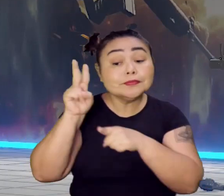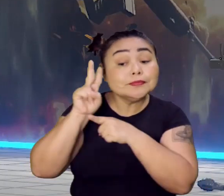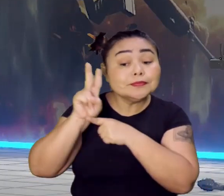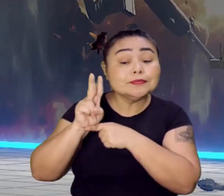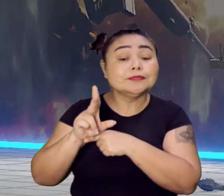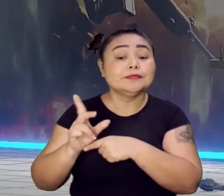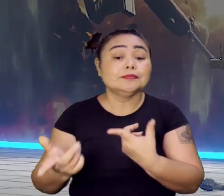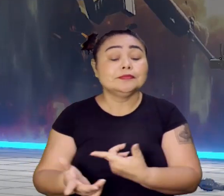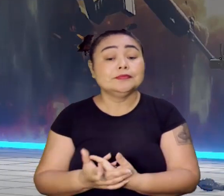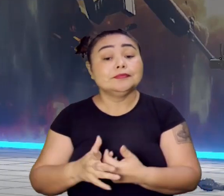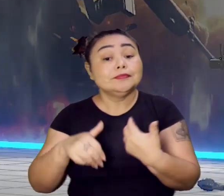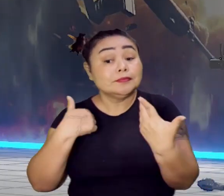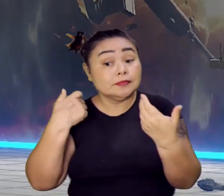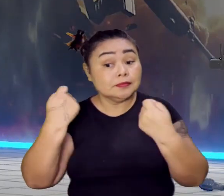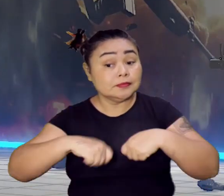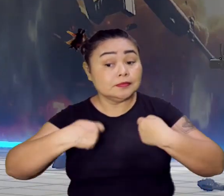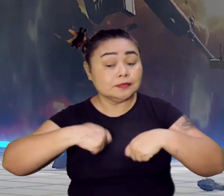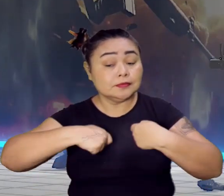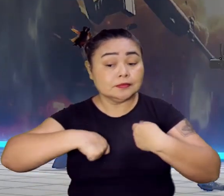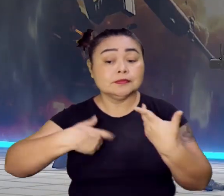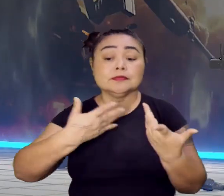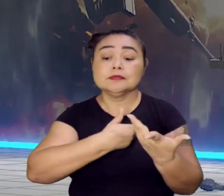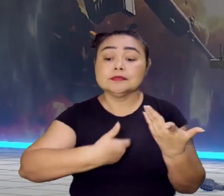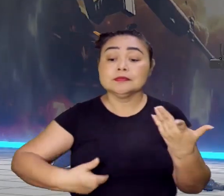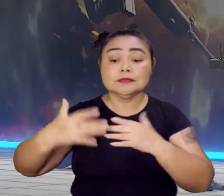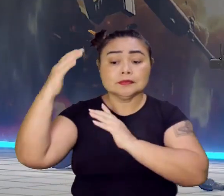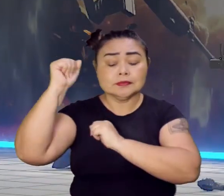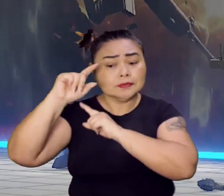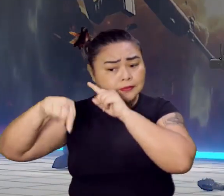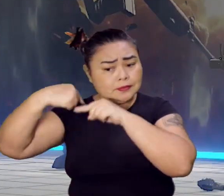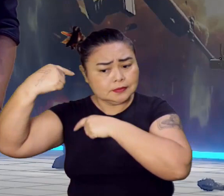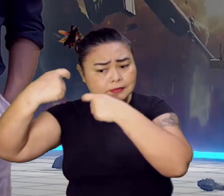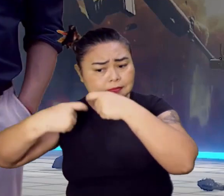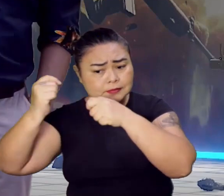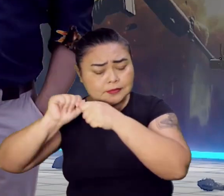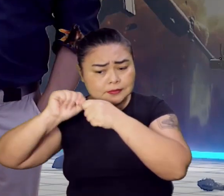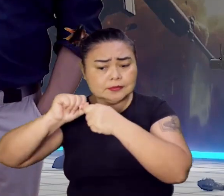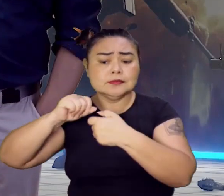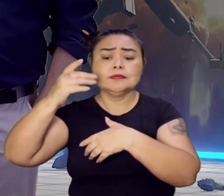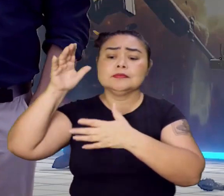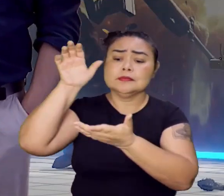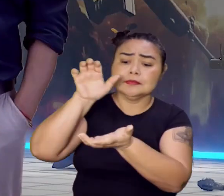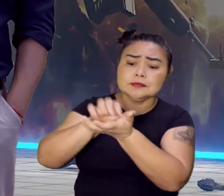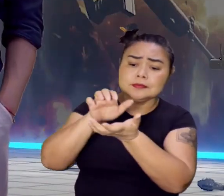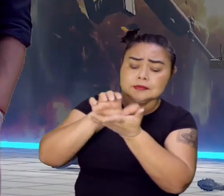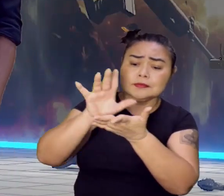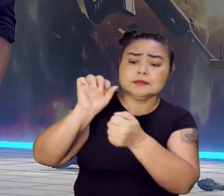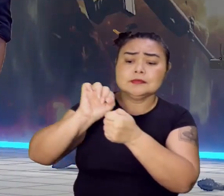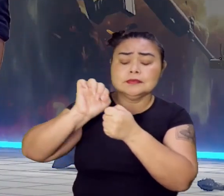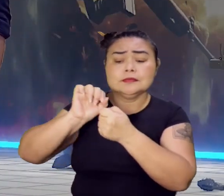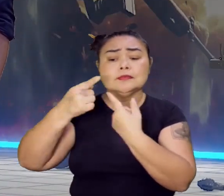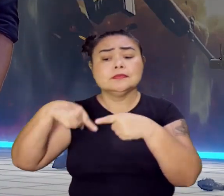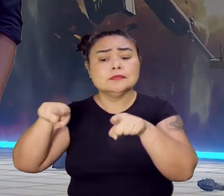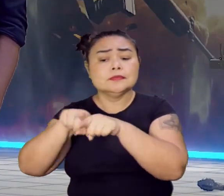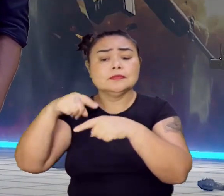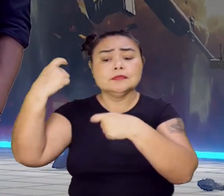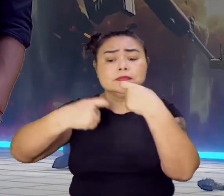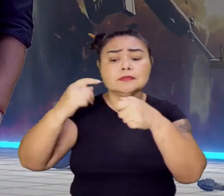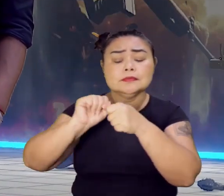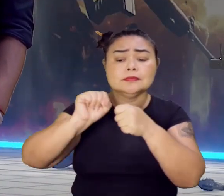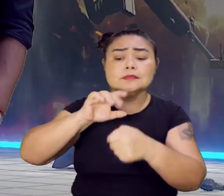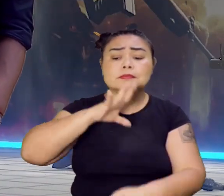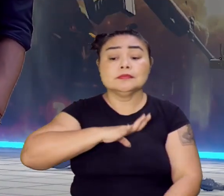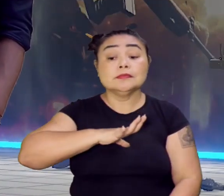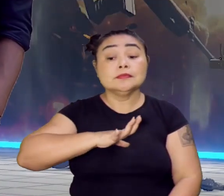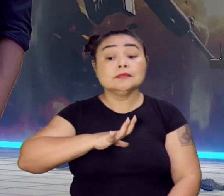açúcar. Foi necessário, o governo espanhol, além da guerra, da insurreição pernambucana e da guerra mandada por Portugal, foi necessário